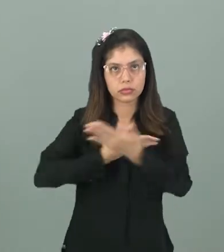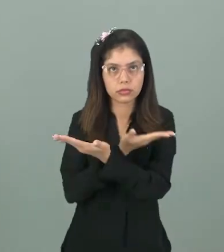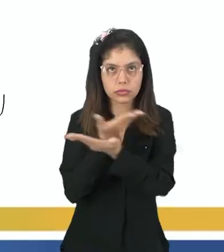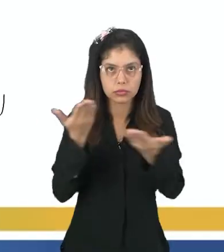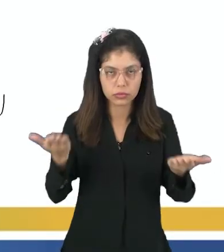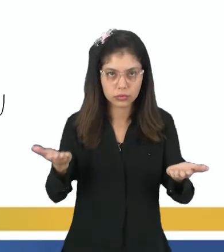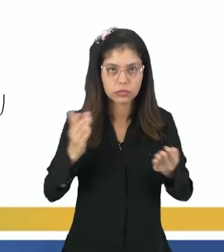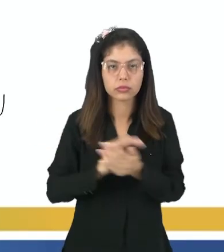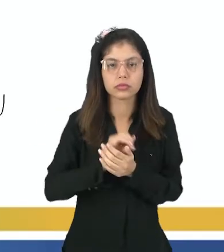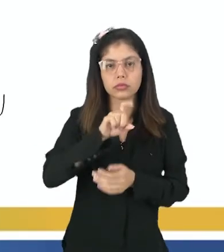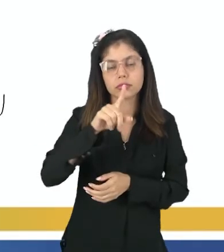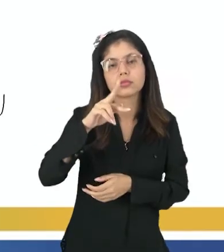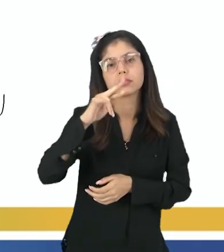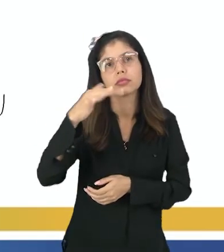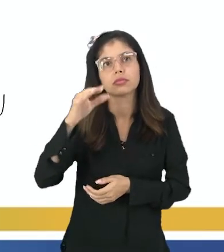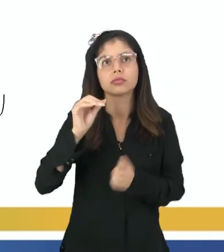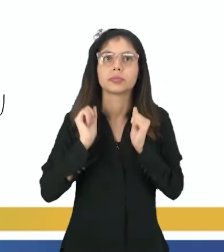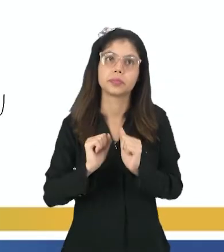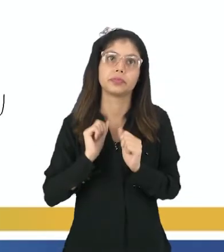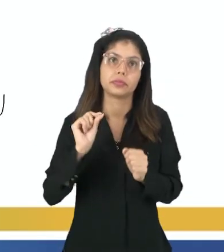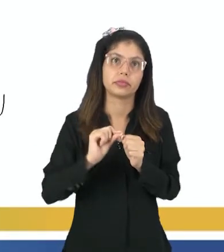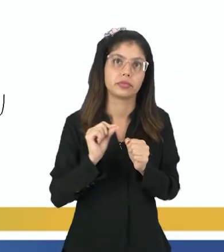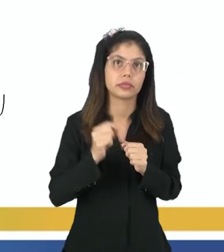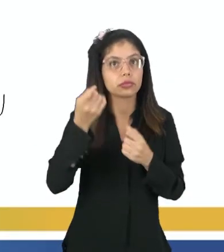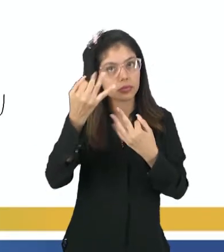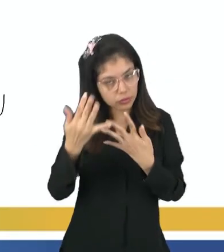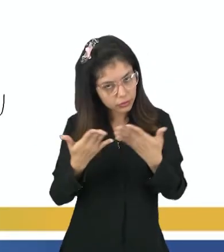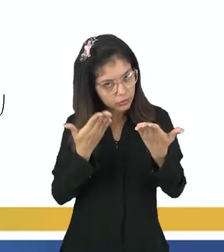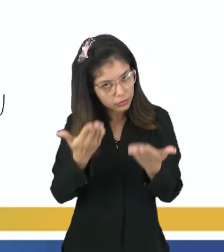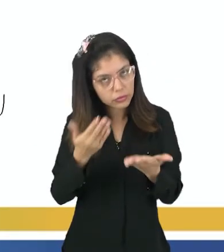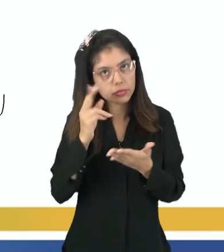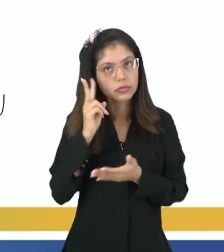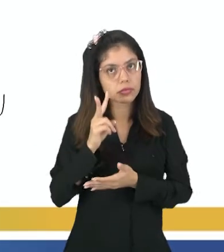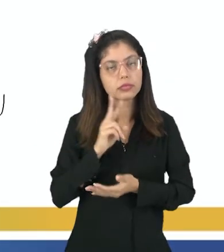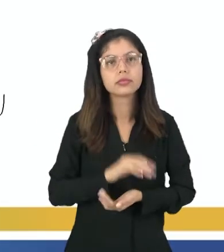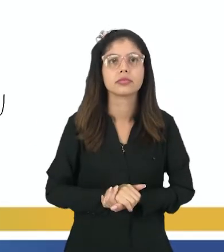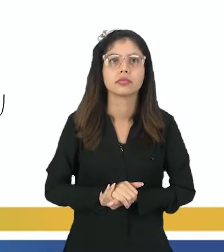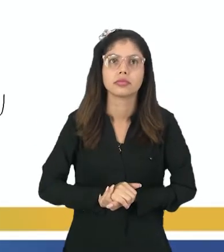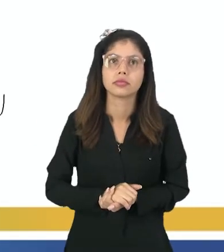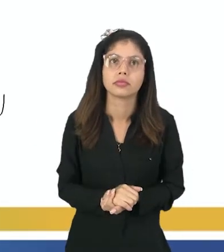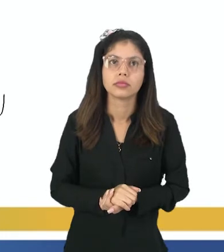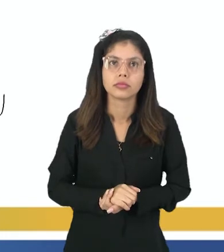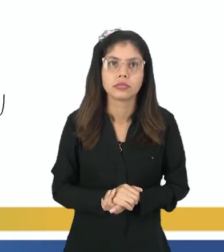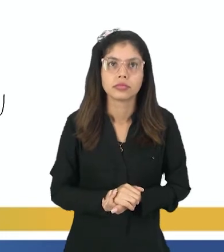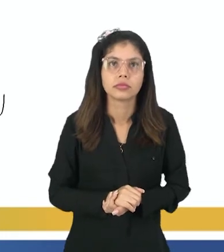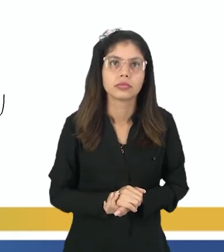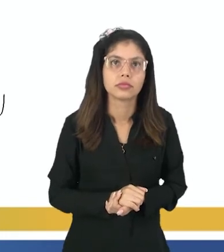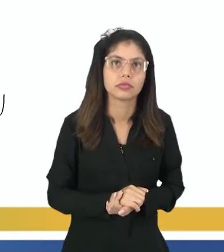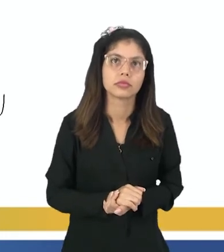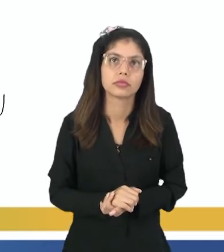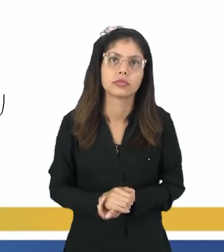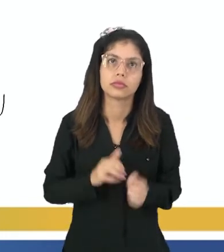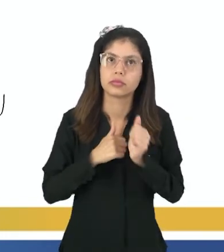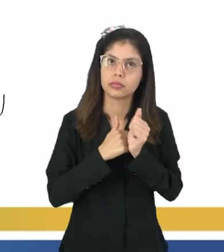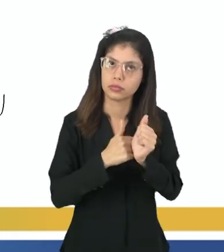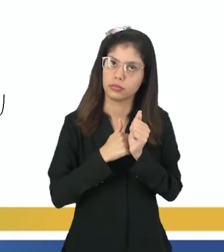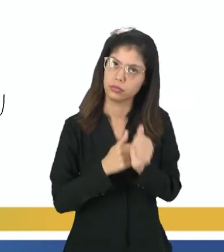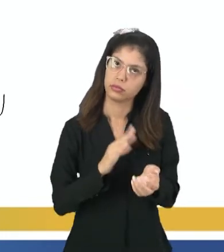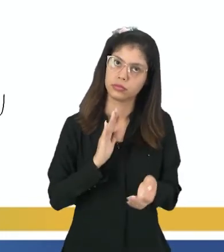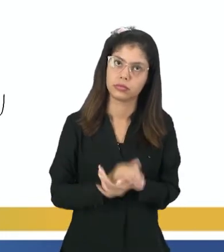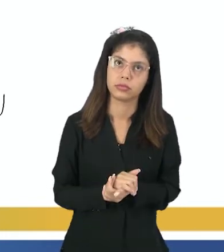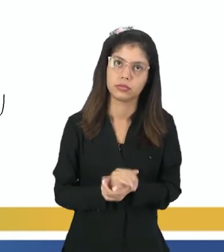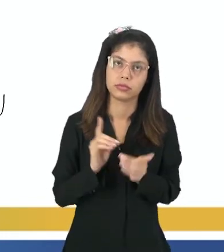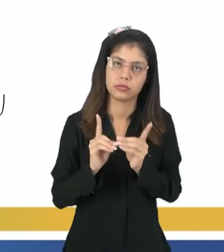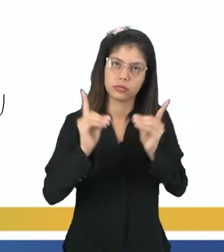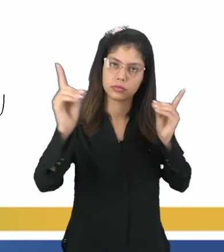uma certa classificação que a gente pode fazer, que eu até acabei de relembrar com vocês. Lembra que, seguindo a ordem em relação